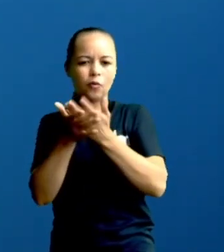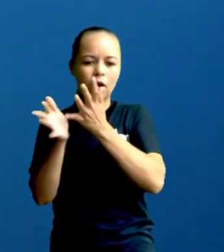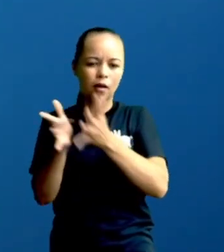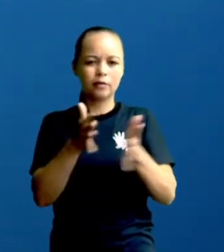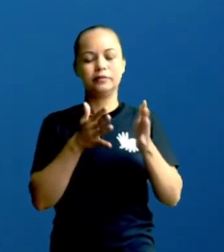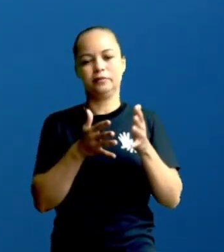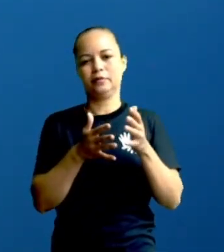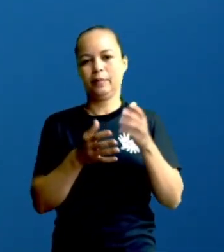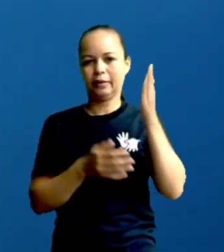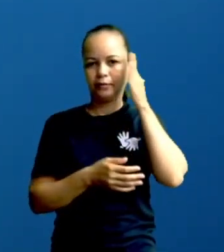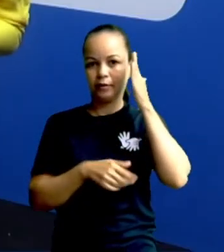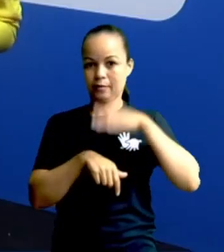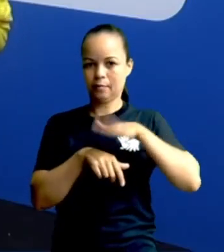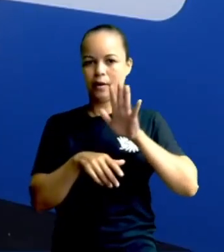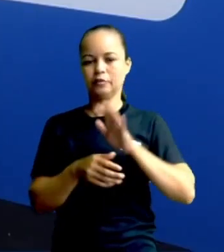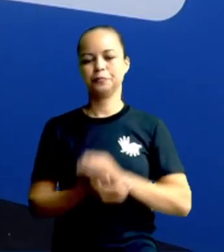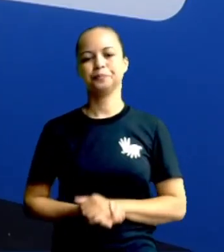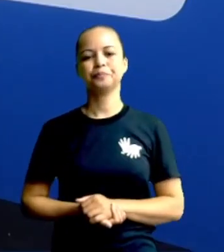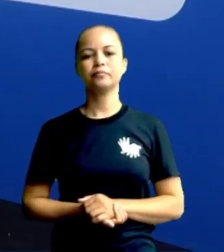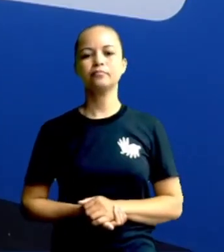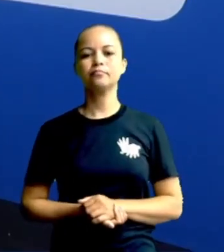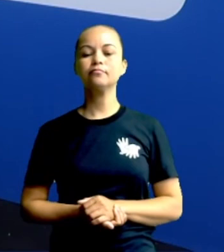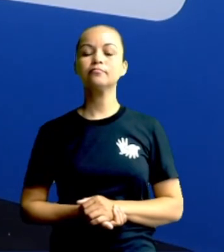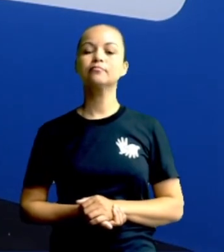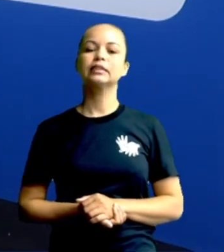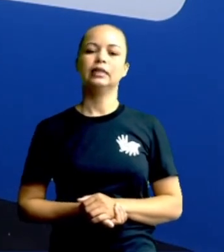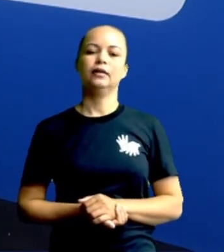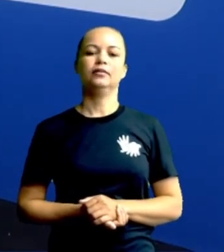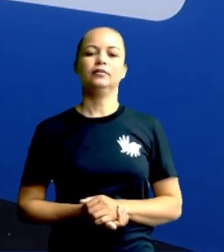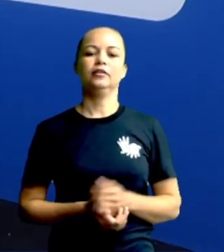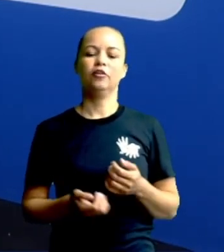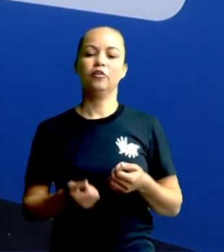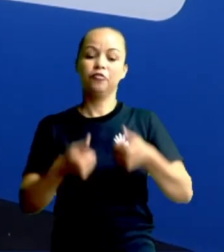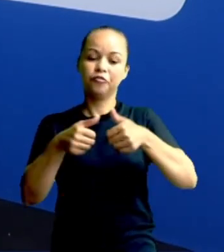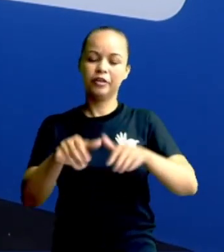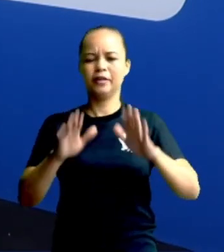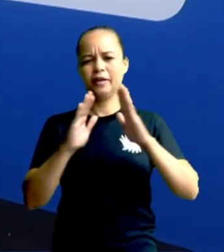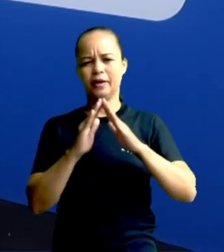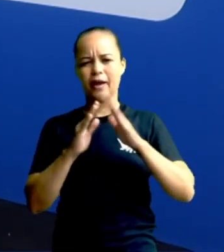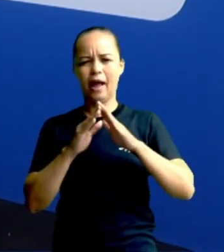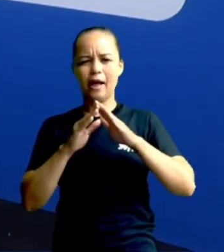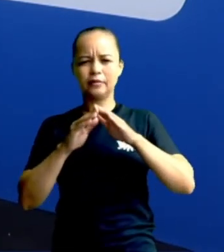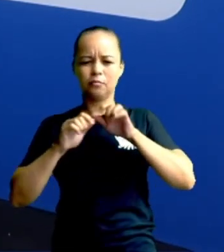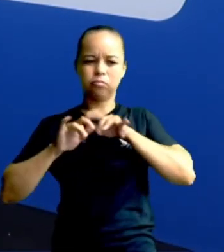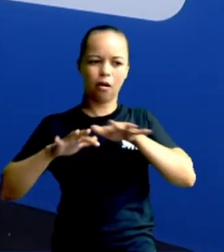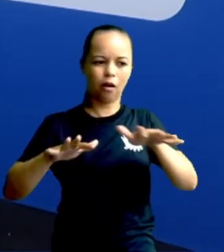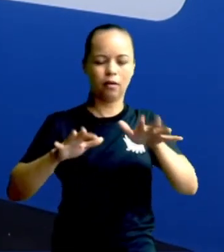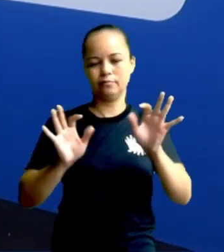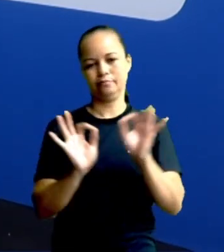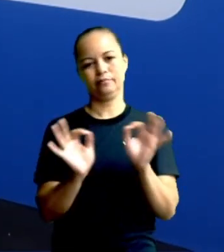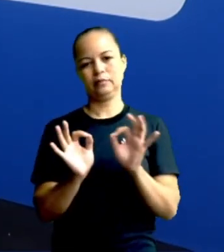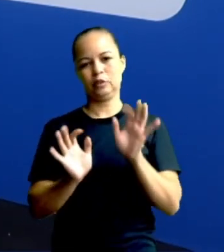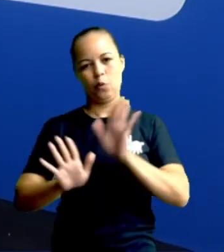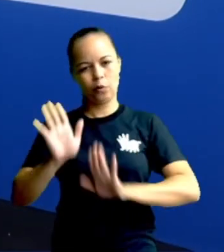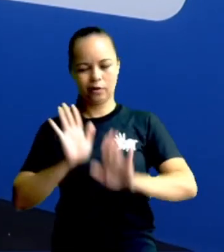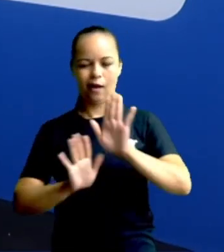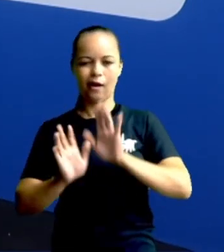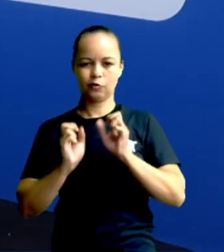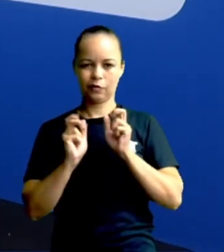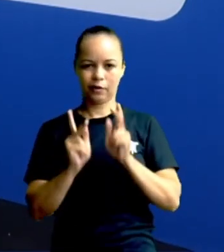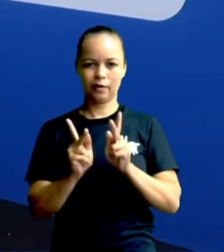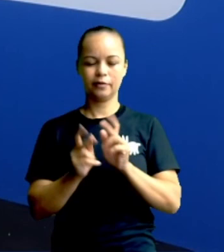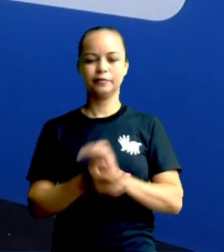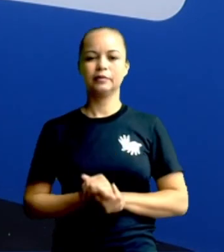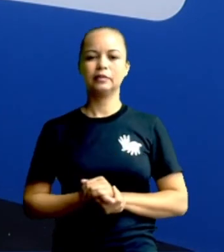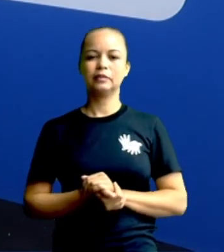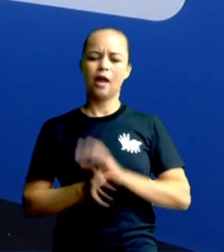cada assunto. Tá bom? E gente, mais uma vez, fique em casa, não aglomera, toma cuidado. Tá